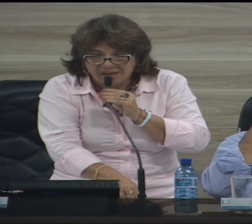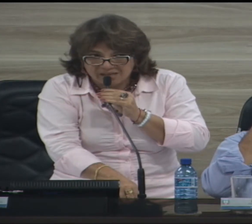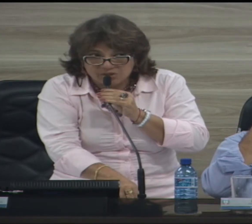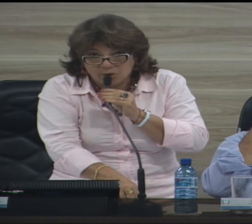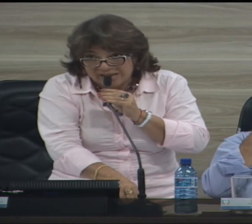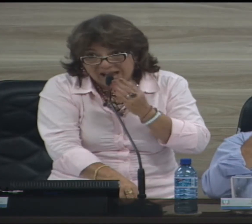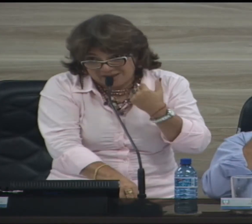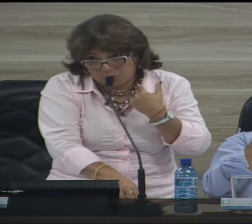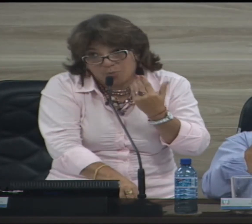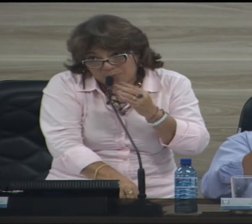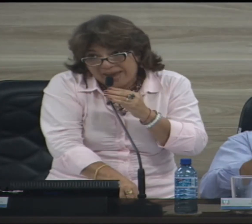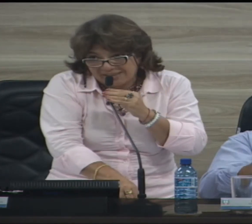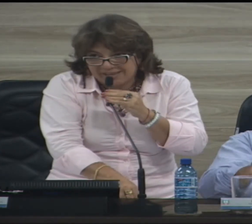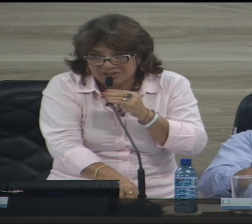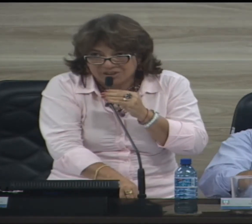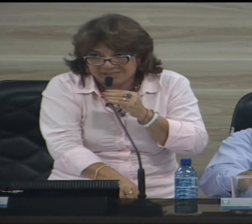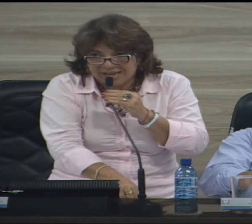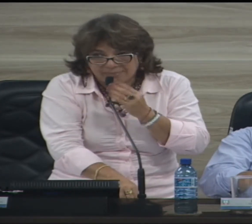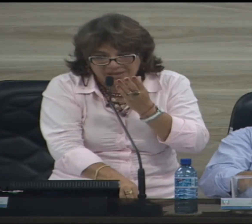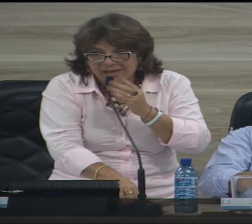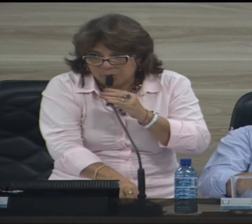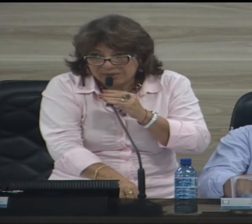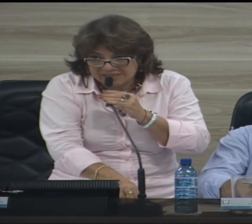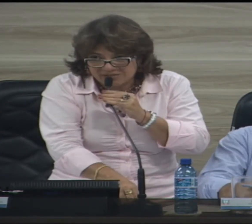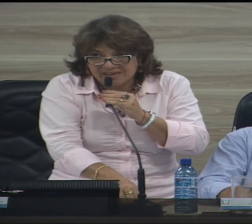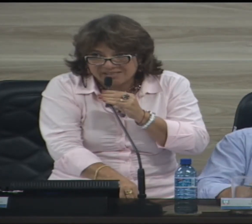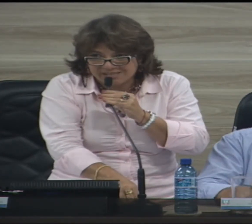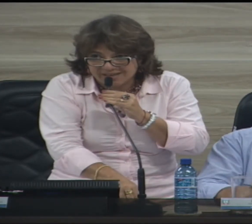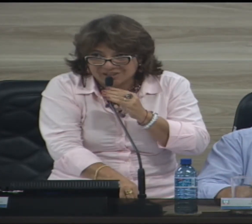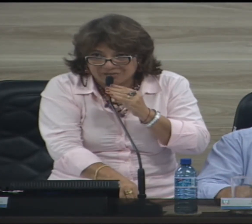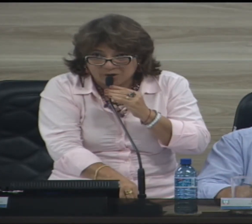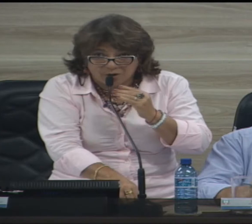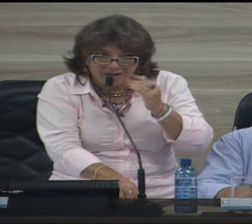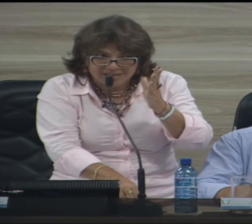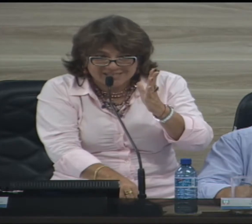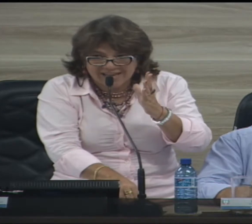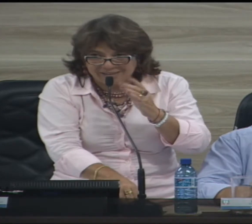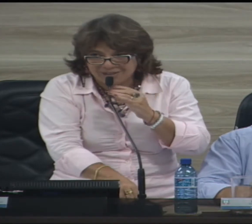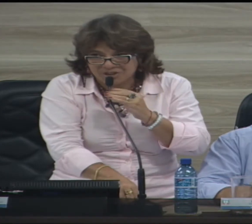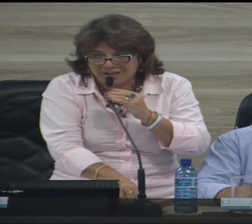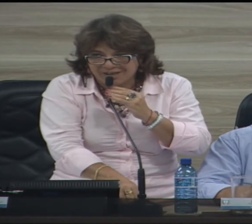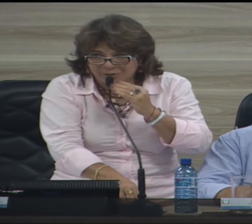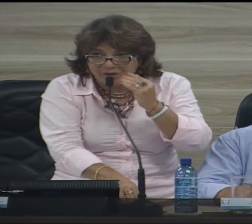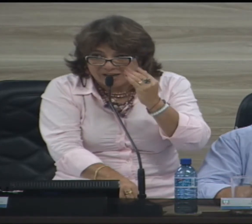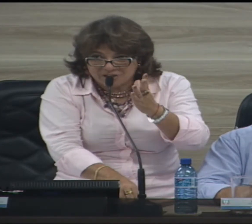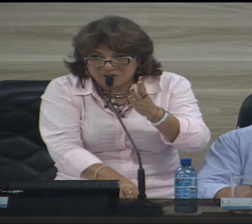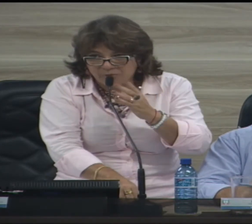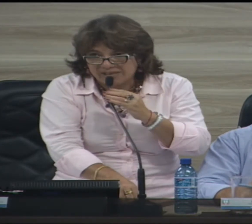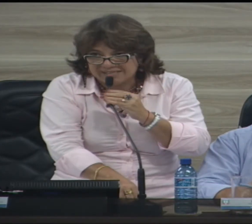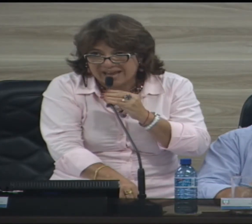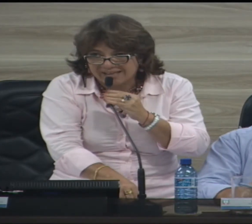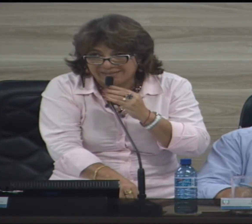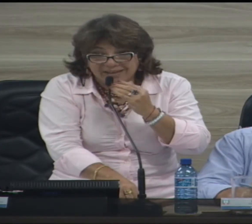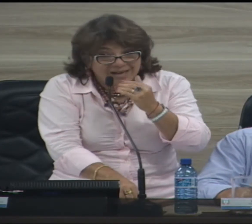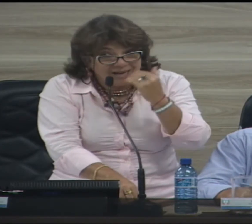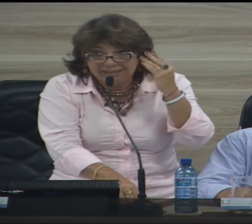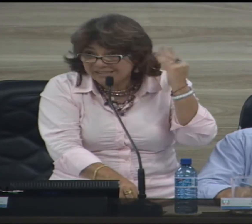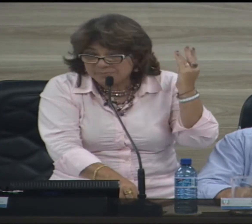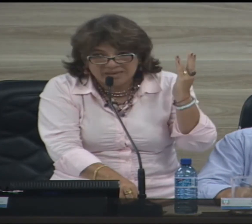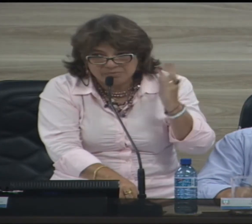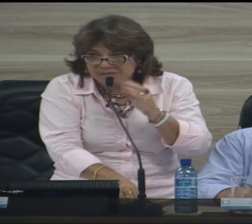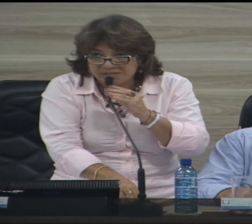têm esse olhar como médica a gente sabe quantas vezes a gente diz resgate tá chegando chama o resgate